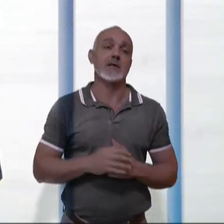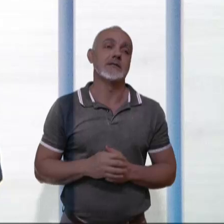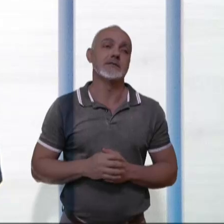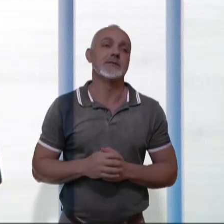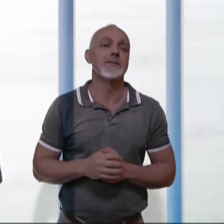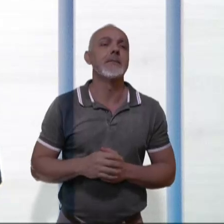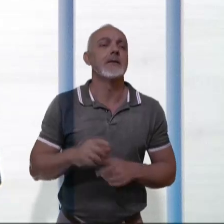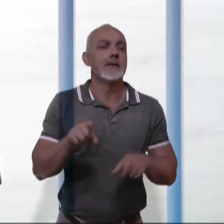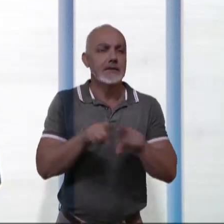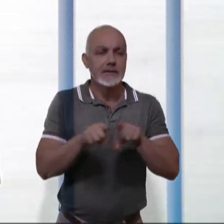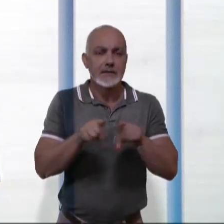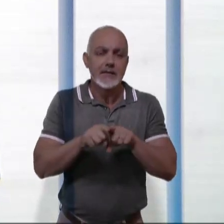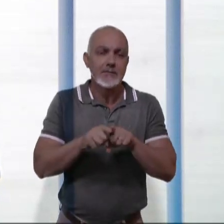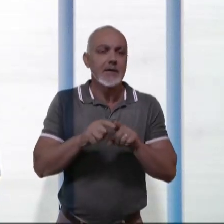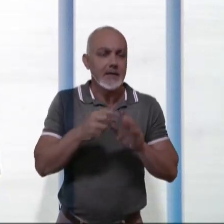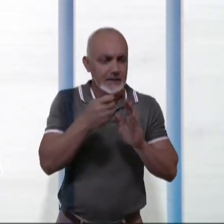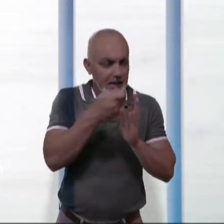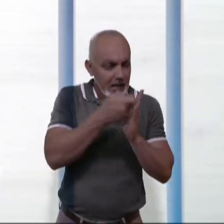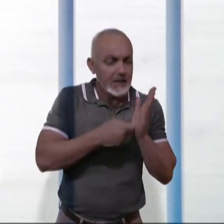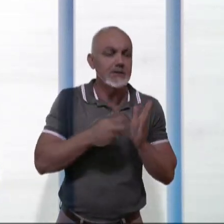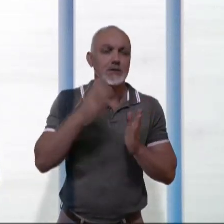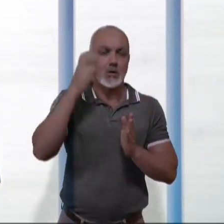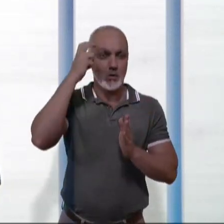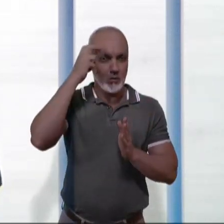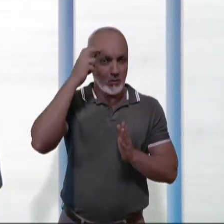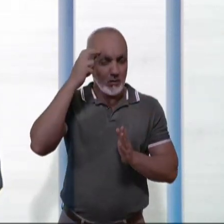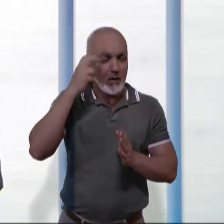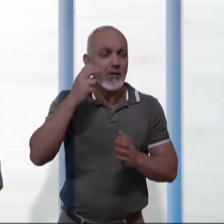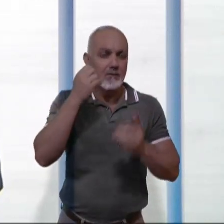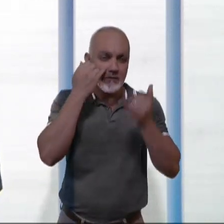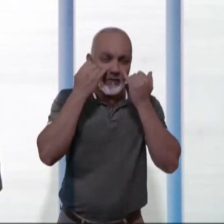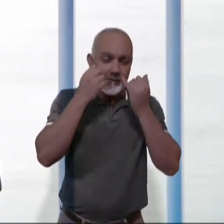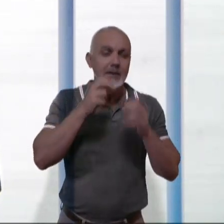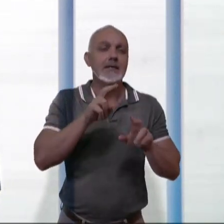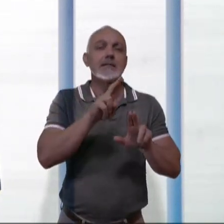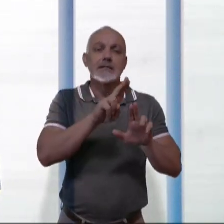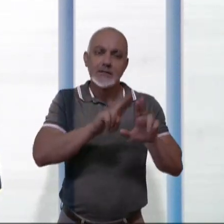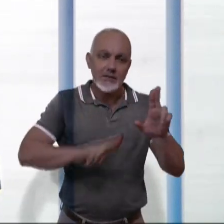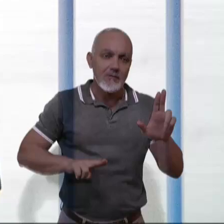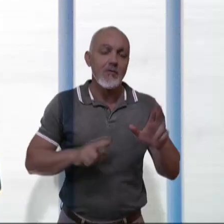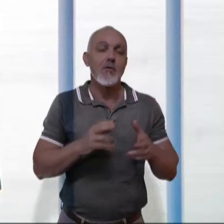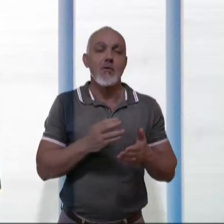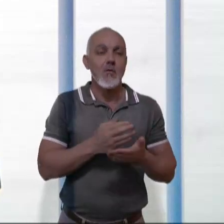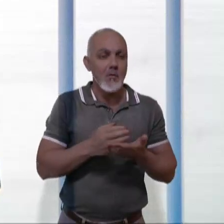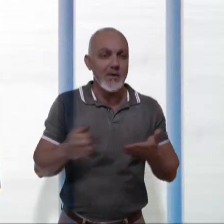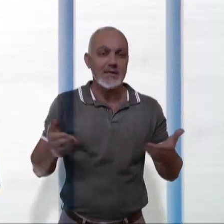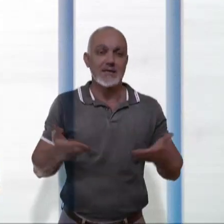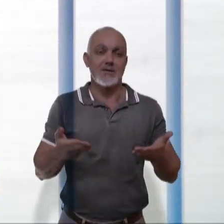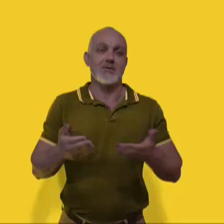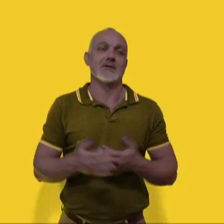E além disso, tem agenda cultural no nosso informativo TVU que começa agora.